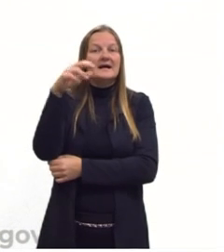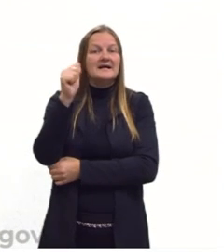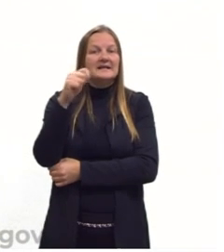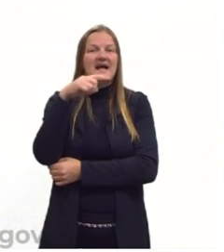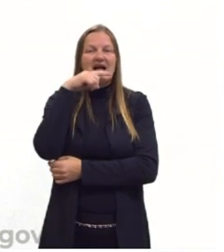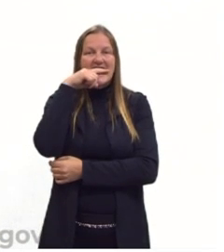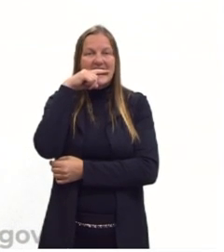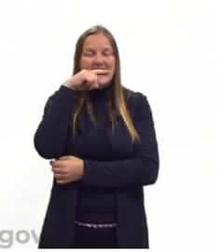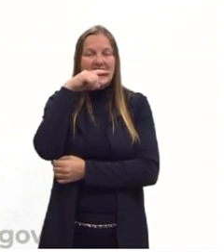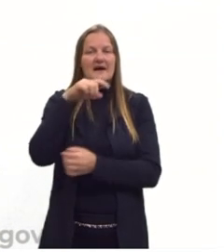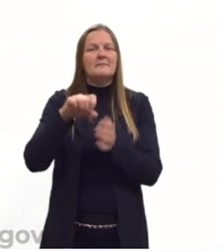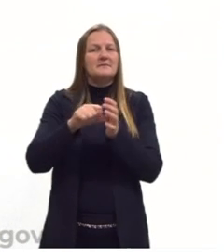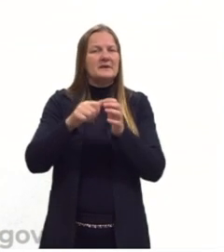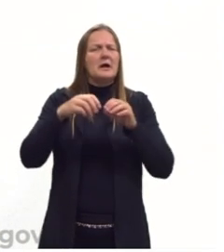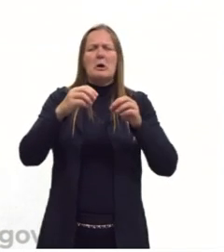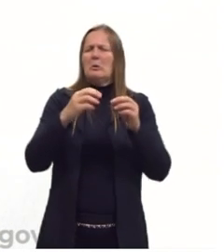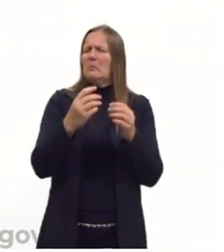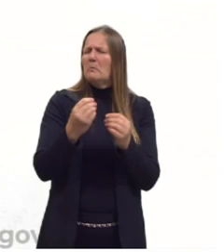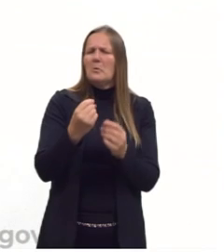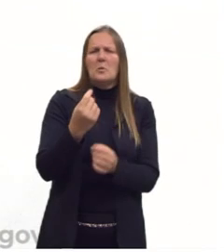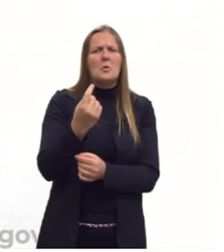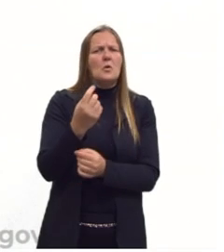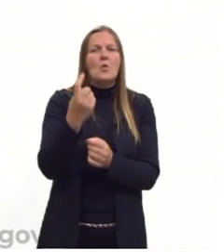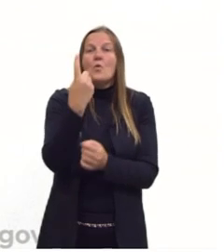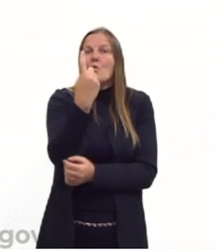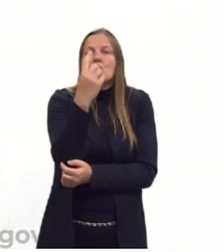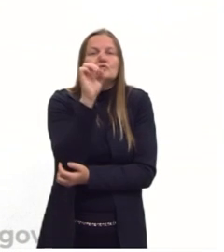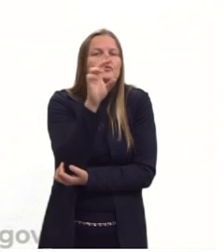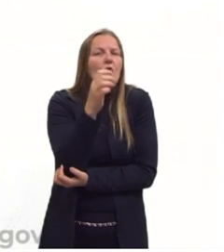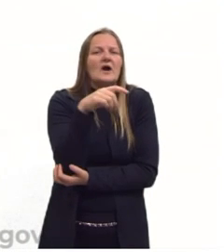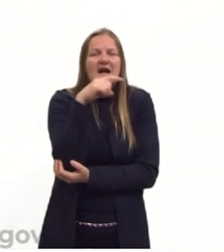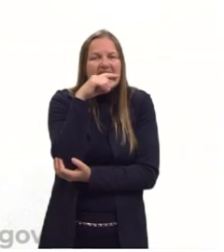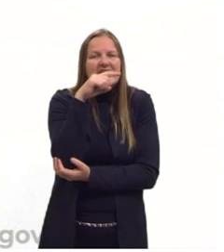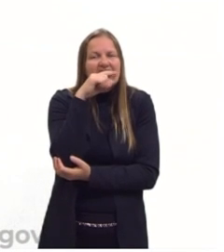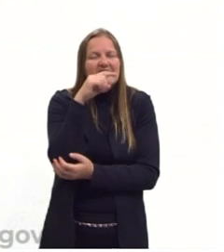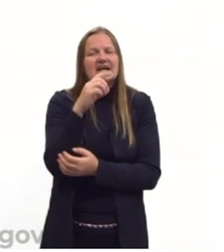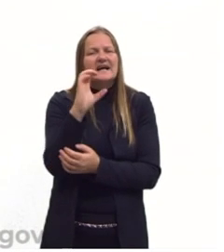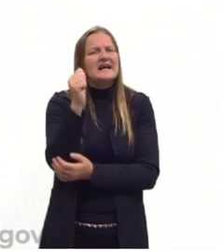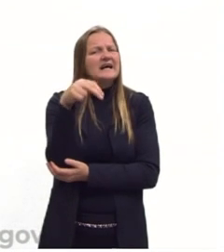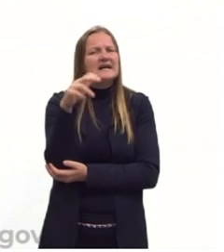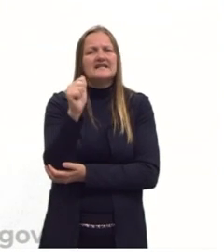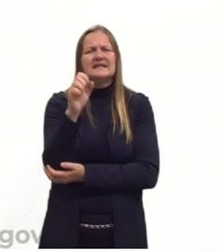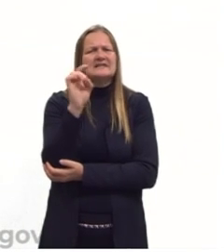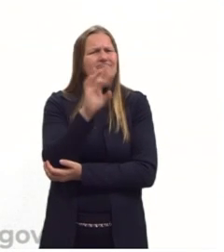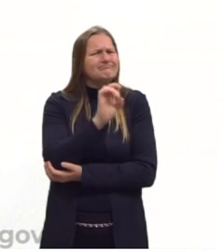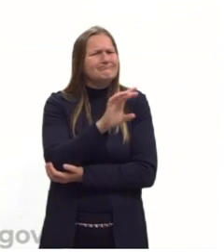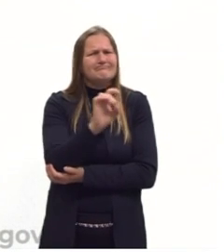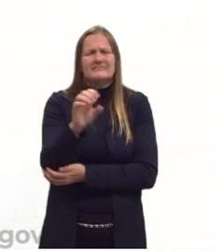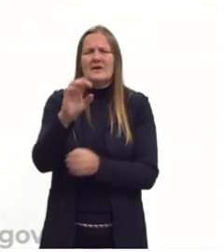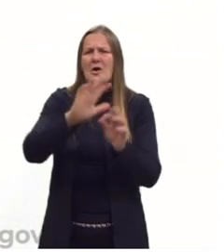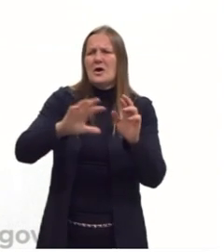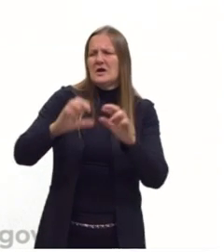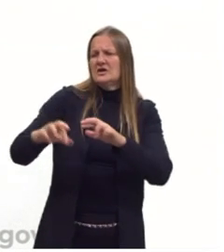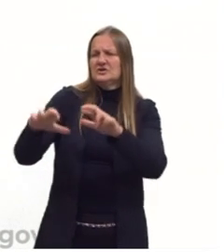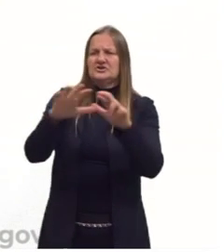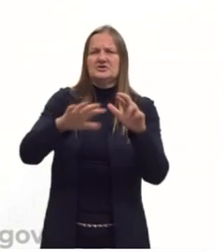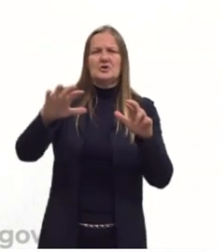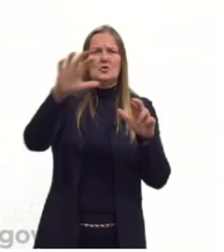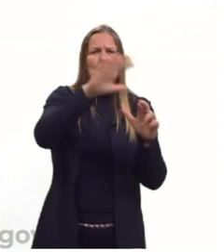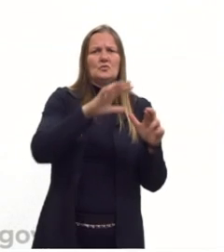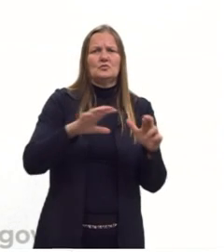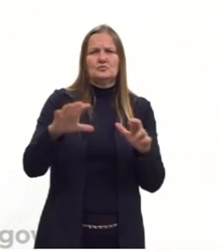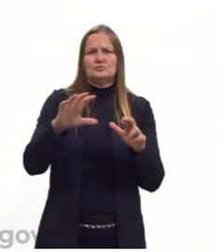Então, era uma produção de um cultivo só, de produzir só uma variedade de planta, de